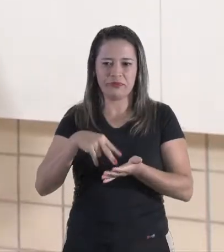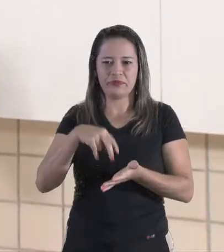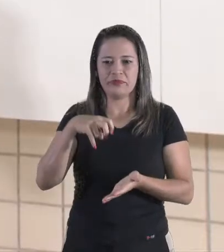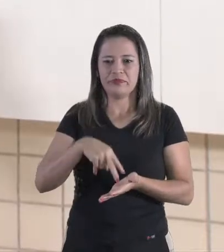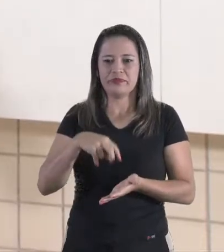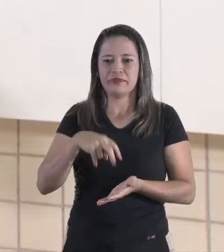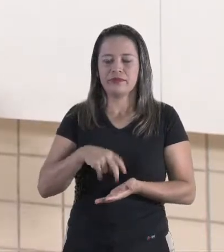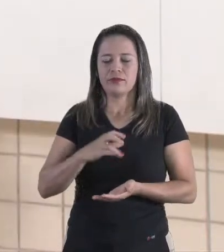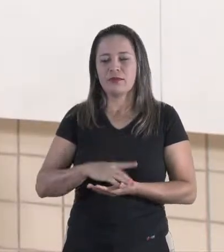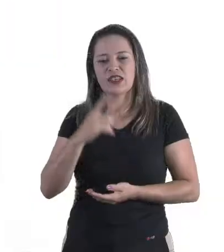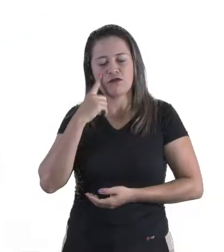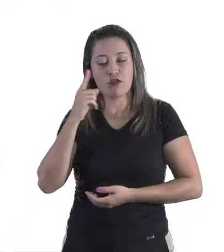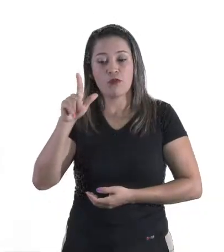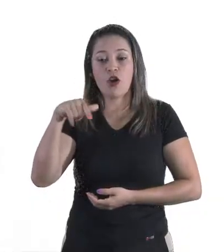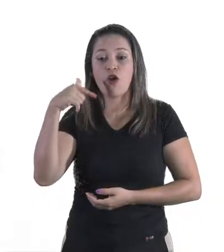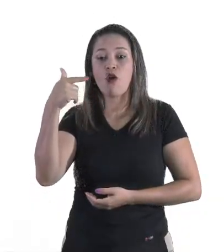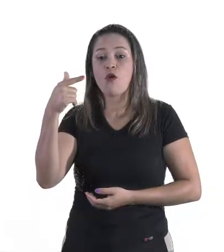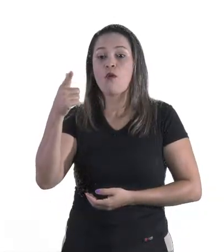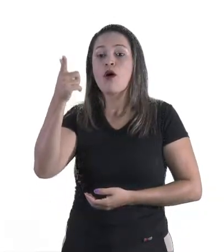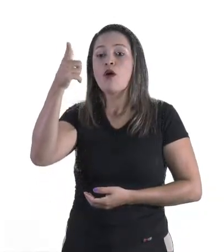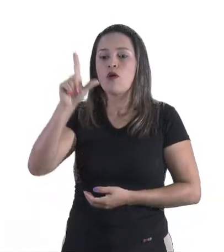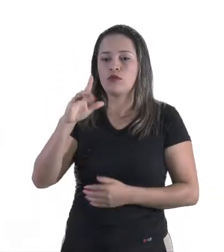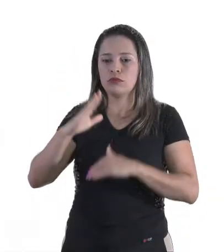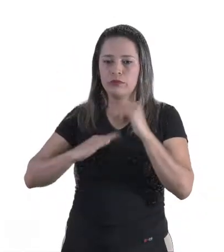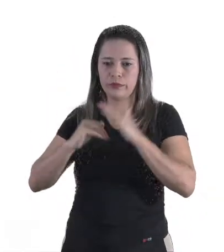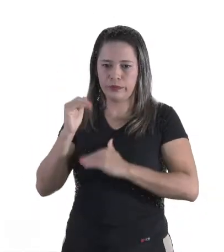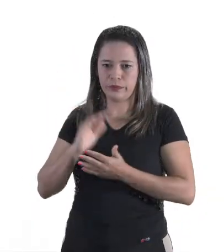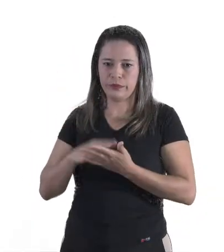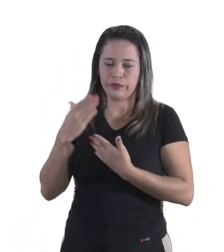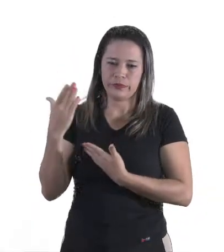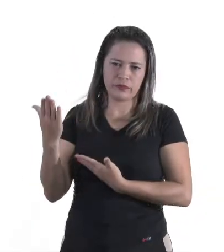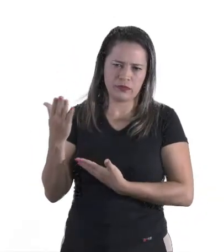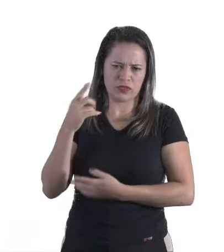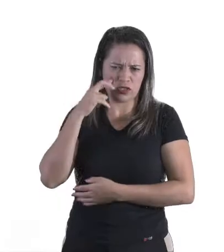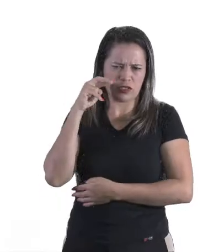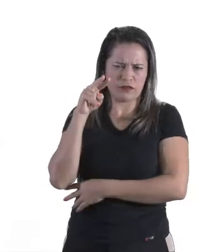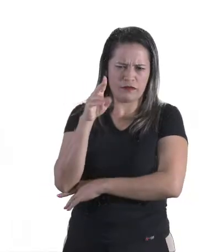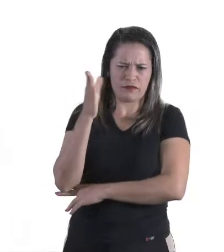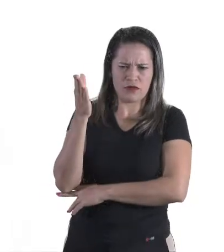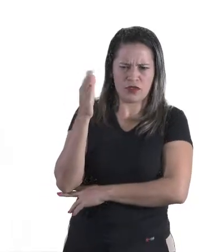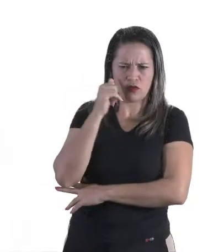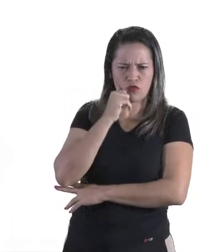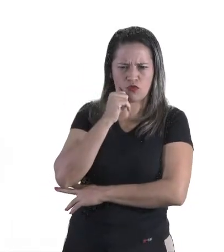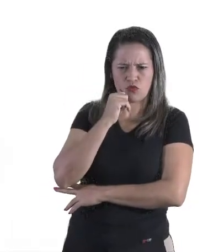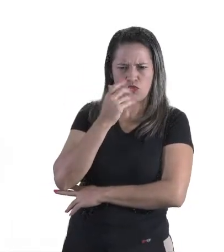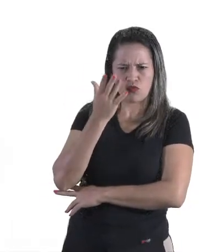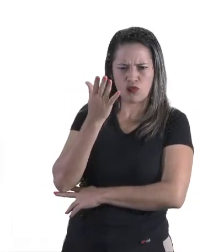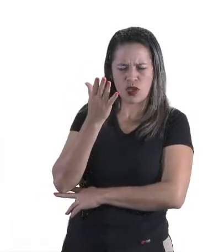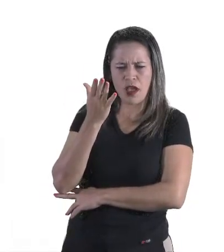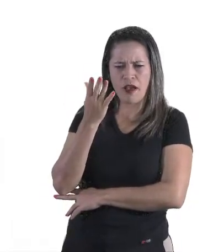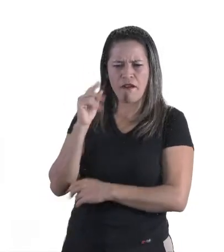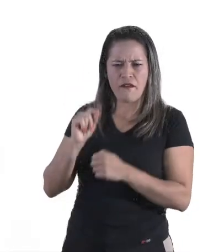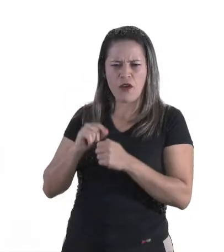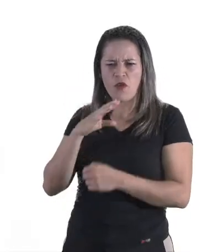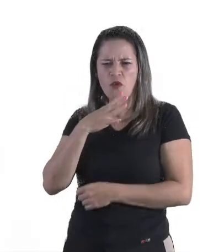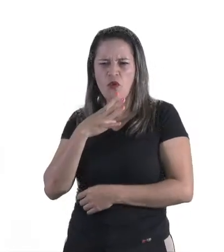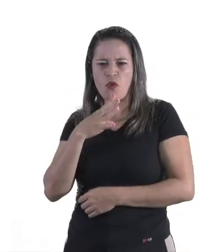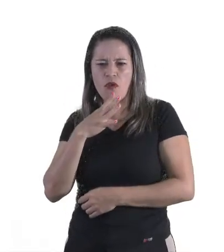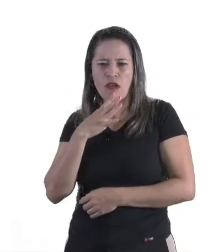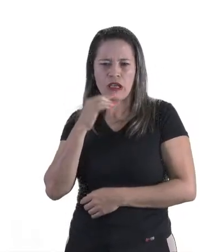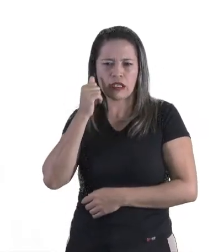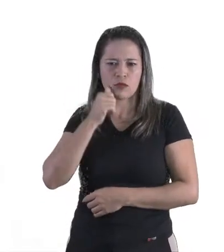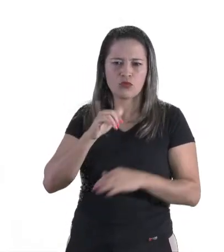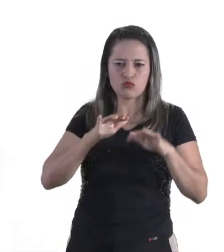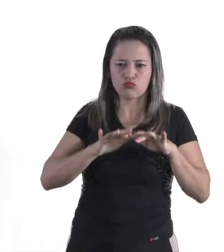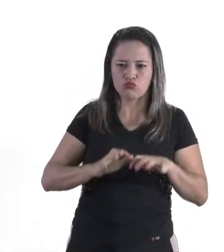ver uma outra profissão. Você já viu alguém fazer isso? Você conhece essa máquina